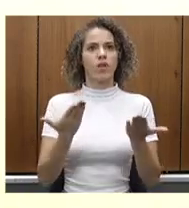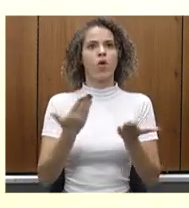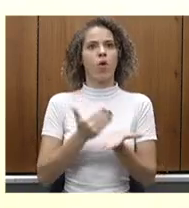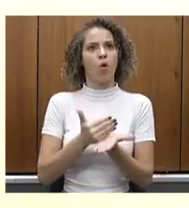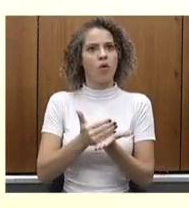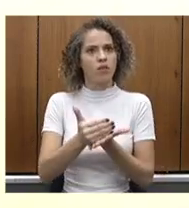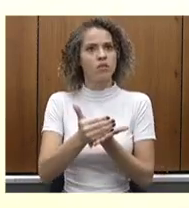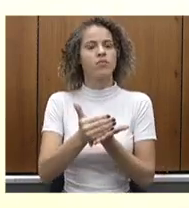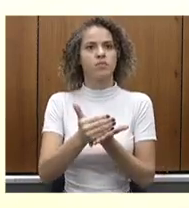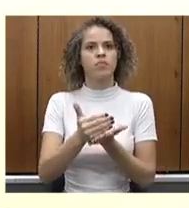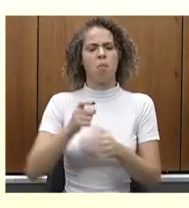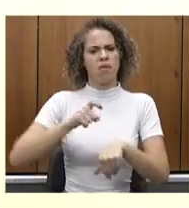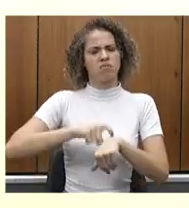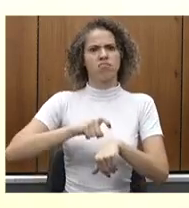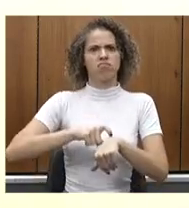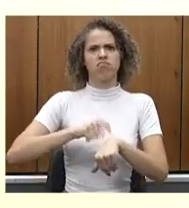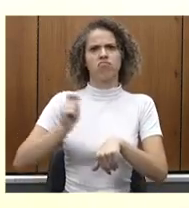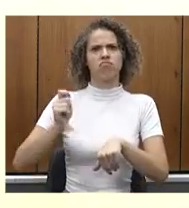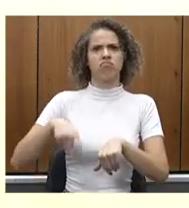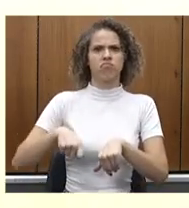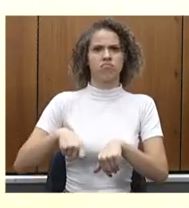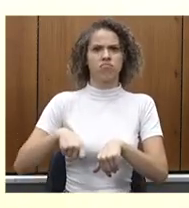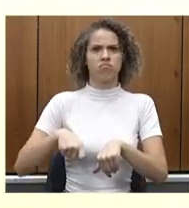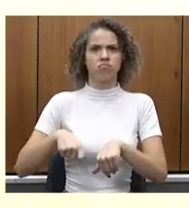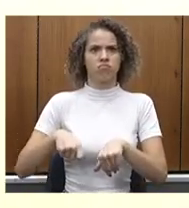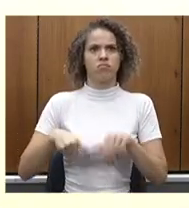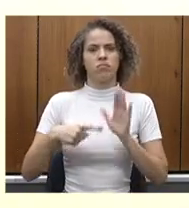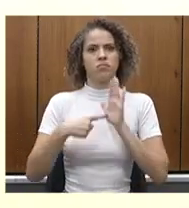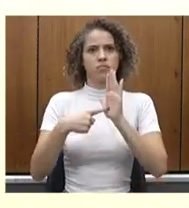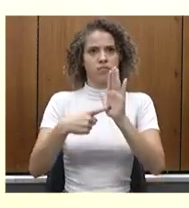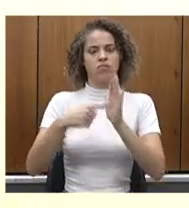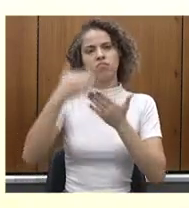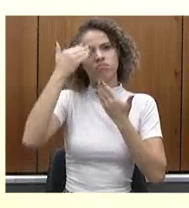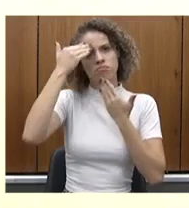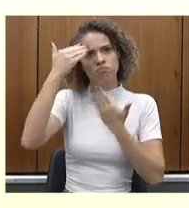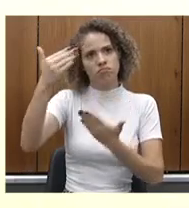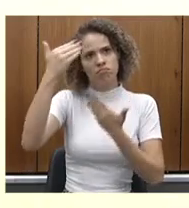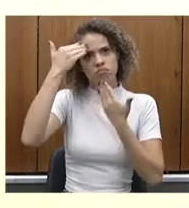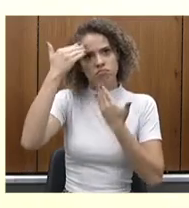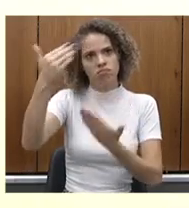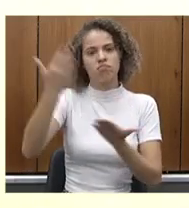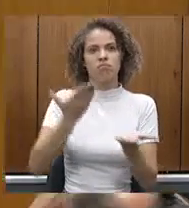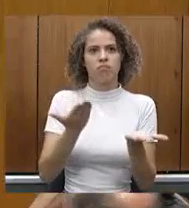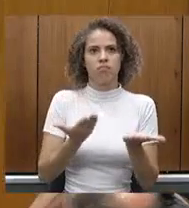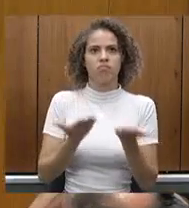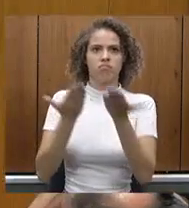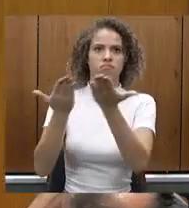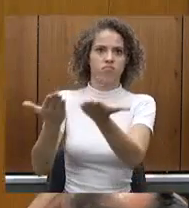senhor mais tempo, também, se assim, considerar necessário. Muito obrigado. Boa tarde. O senhor tem a palavra.